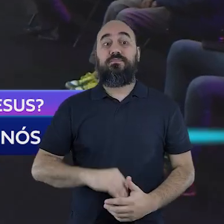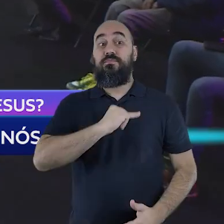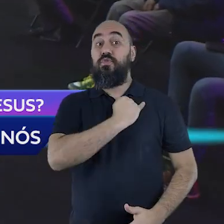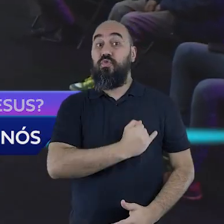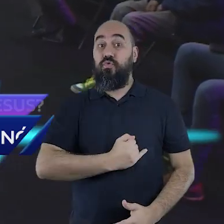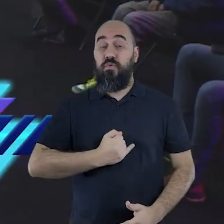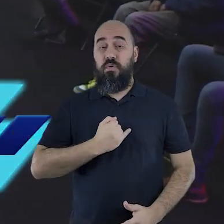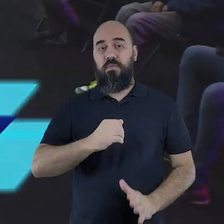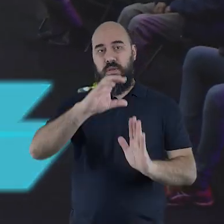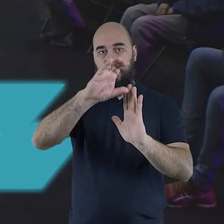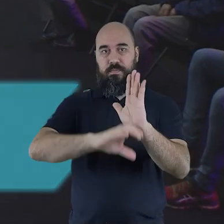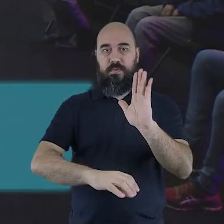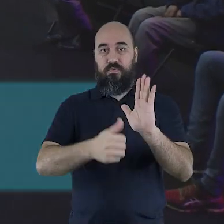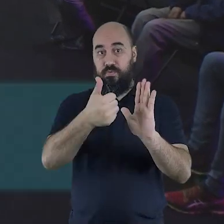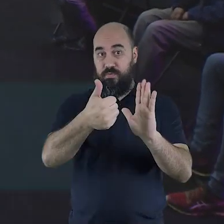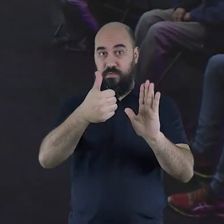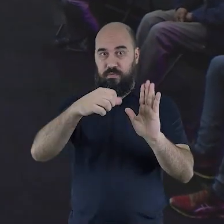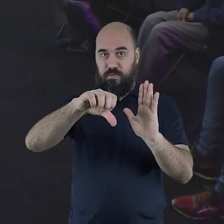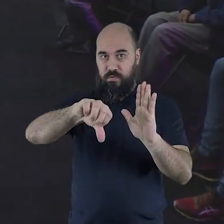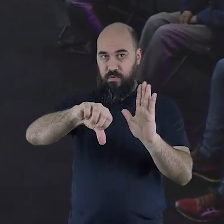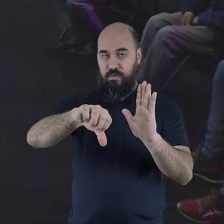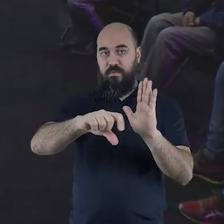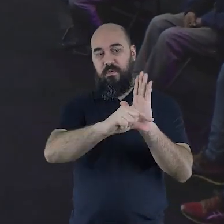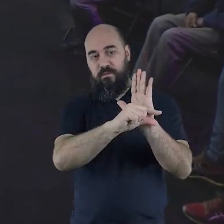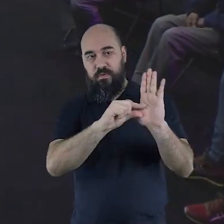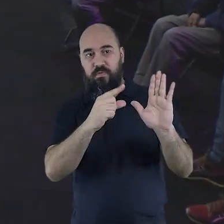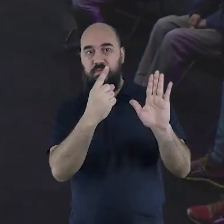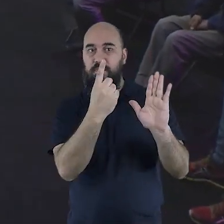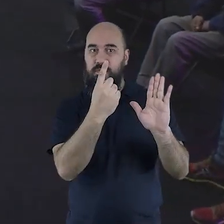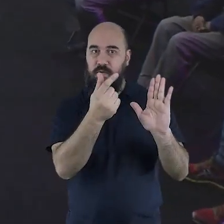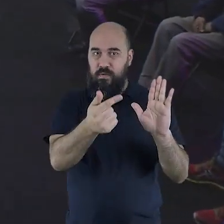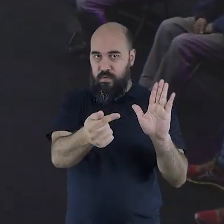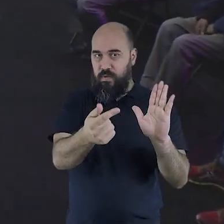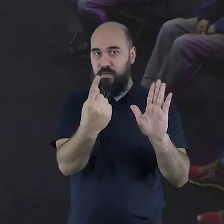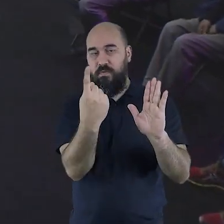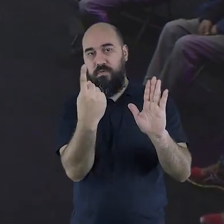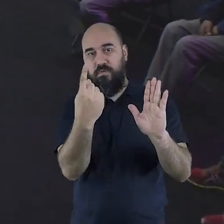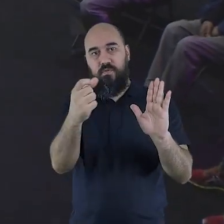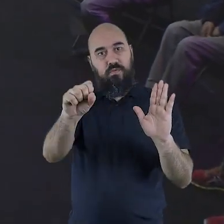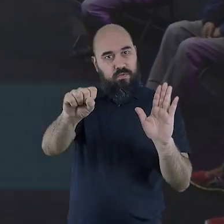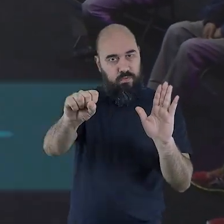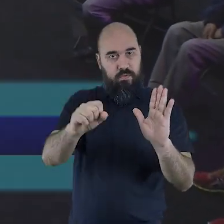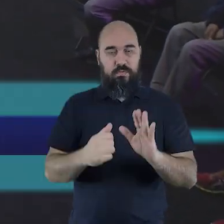Evangelho de João capítulo 19. vamos ler os versículos 17 e 18.